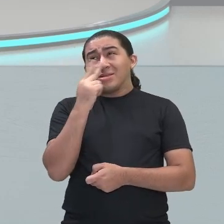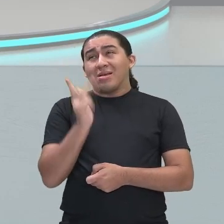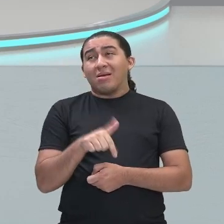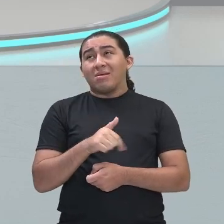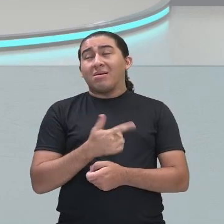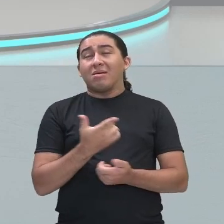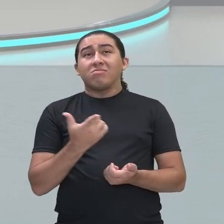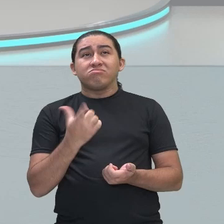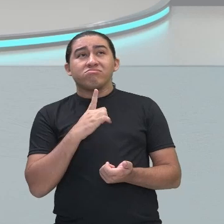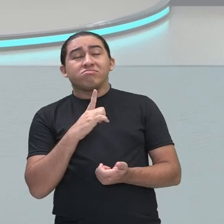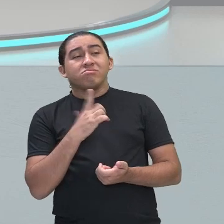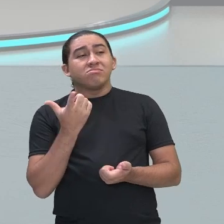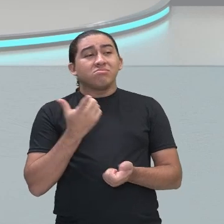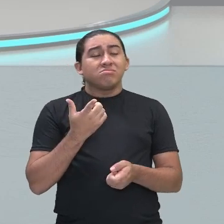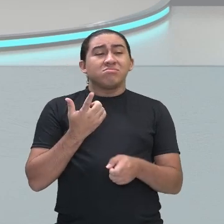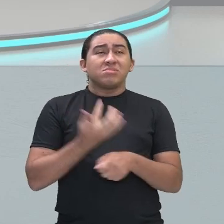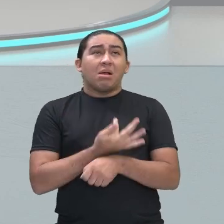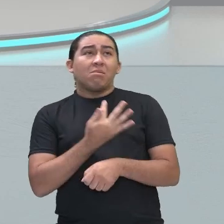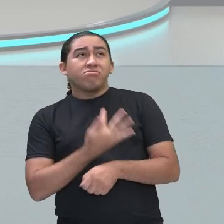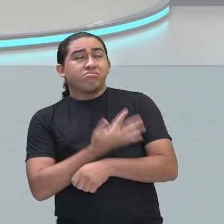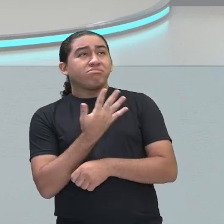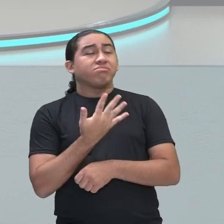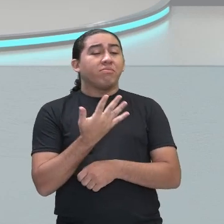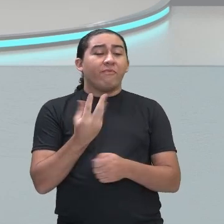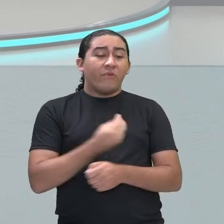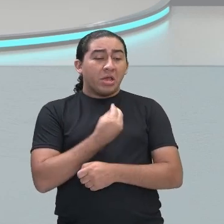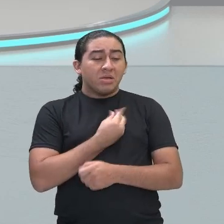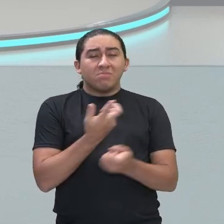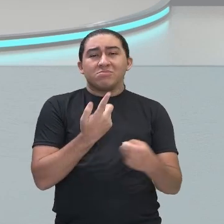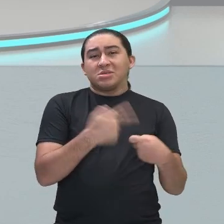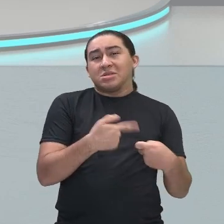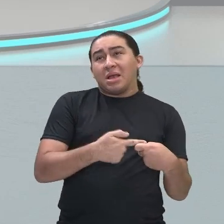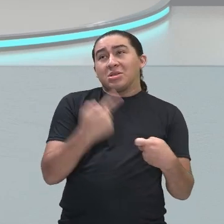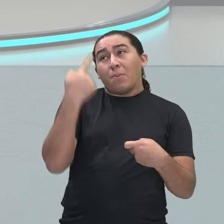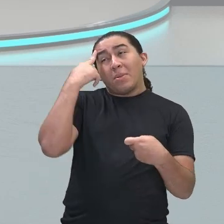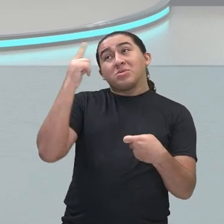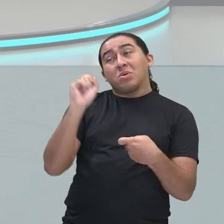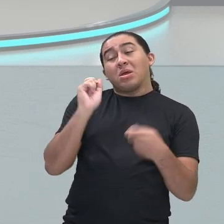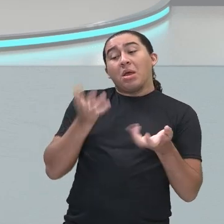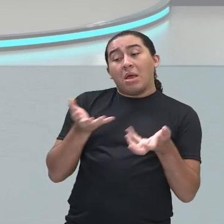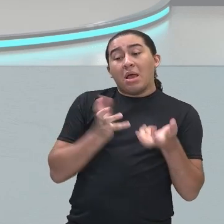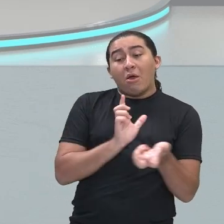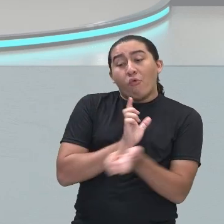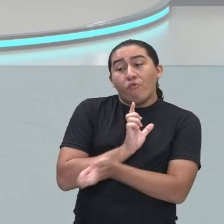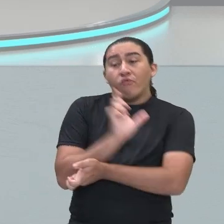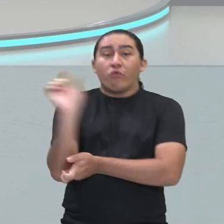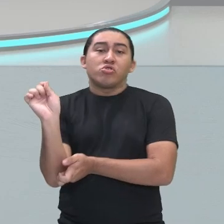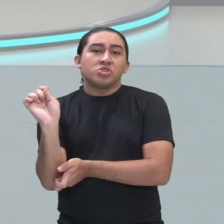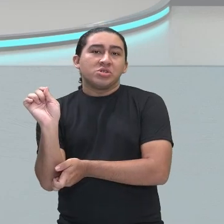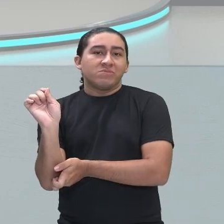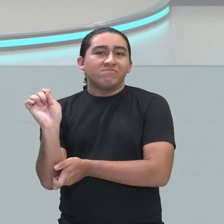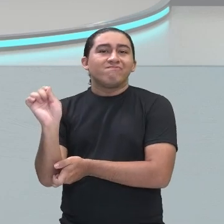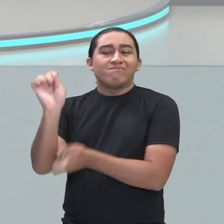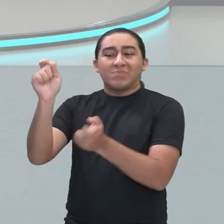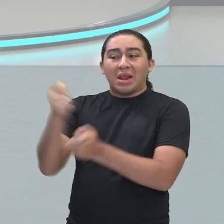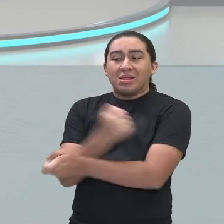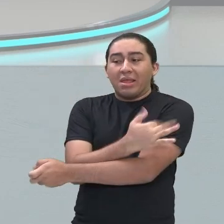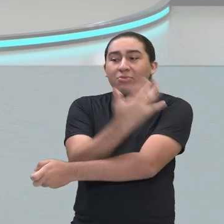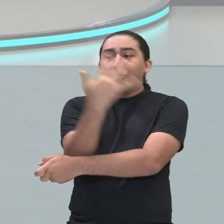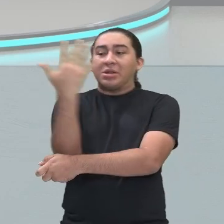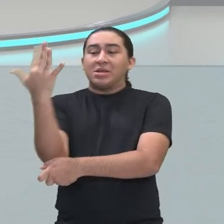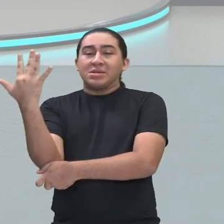cidade. Então, eles têm a fuga para a natureza, eles fogem para a natureza.